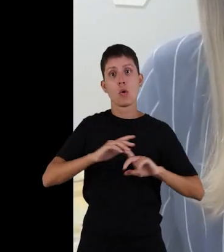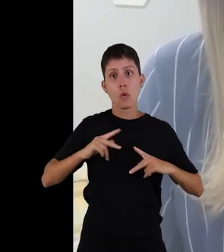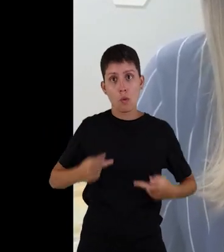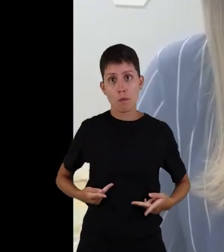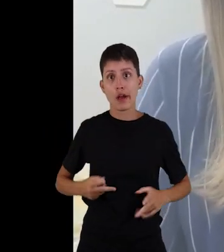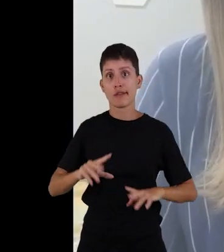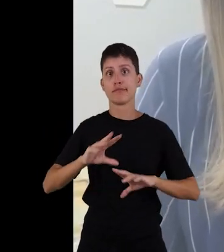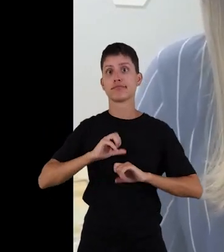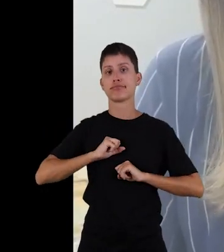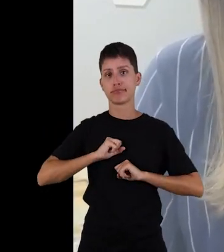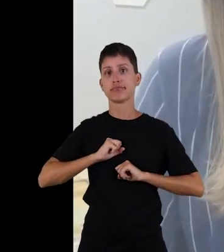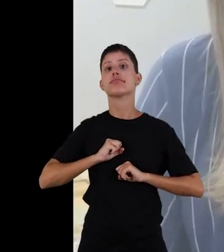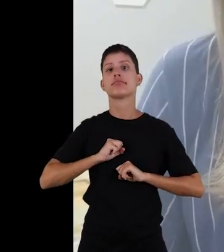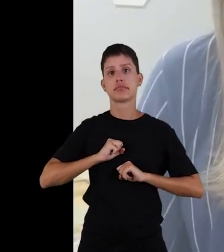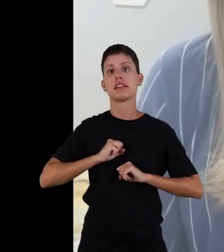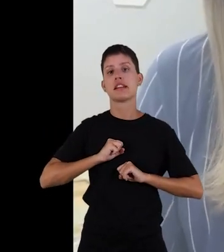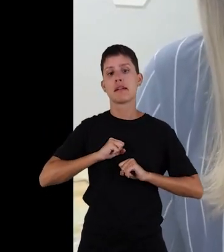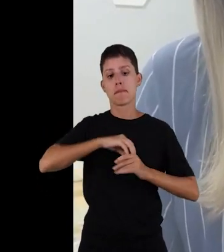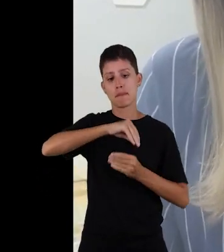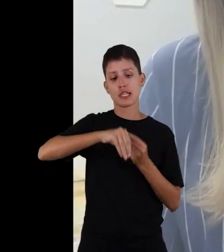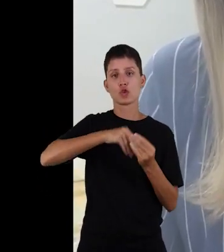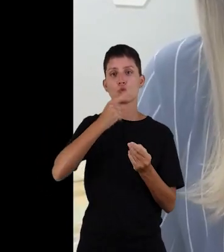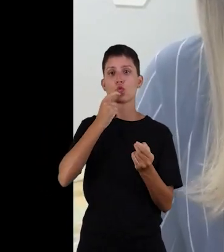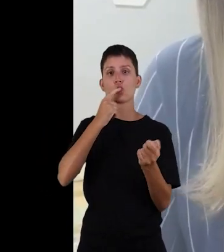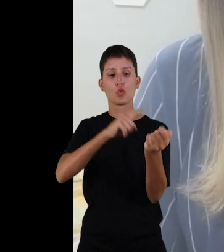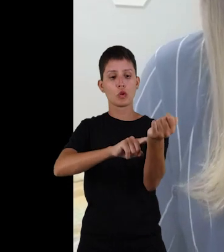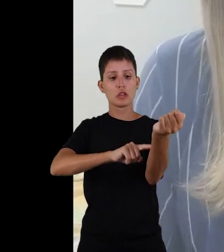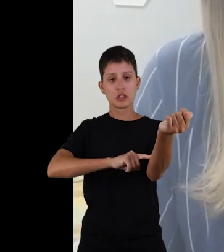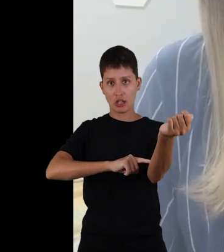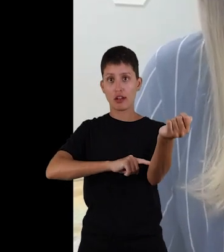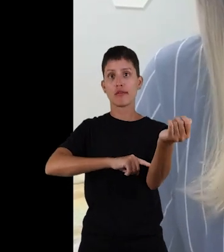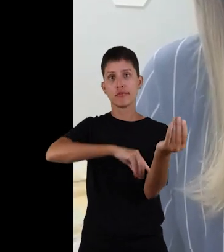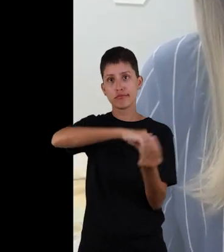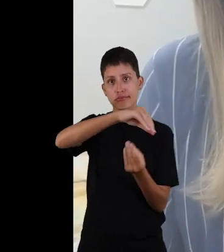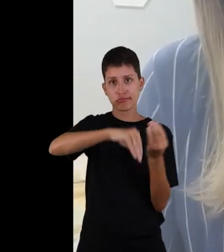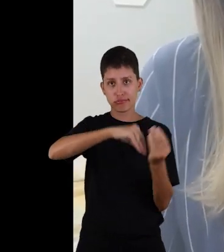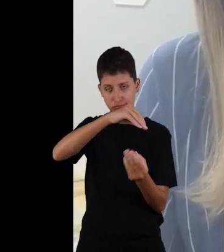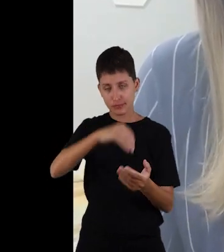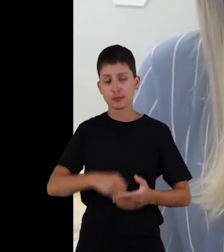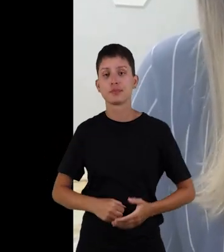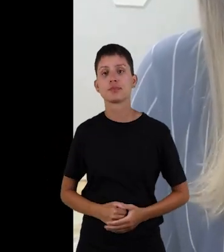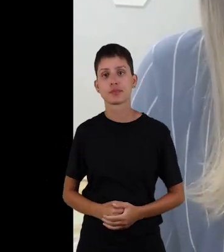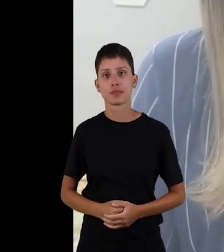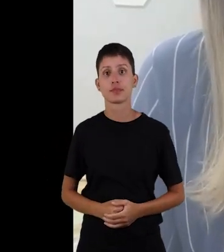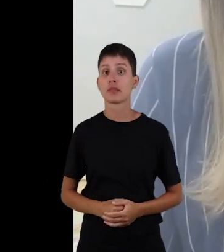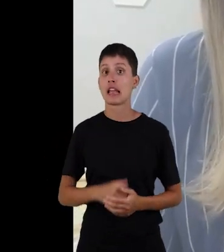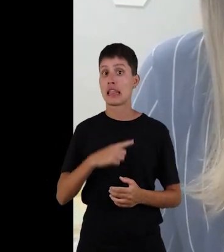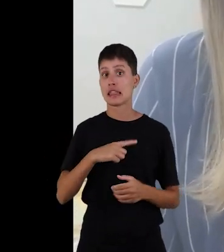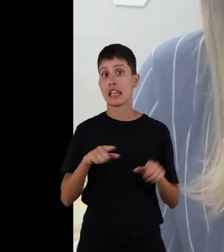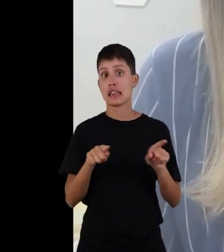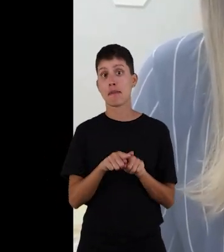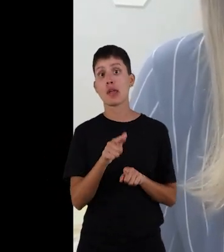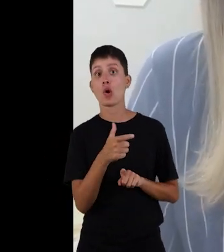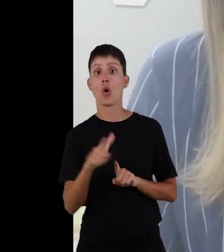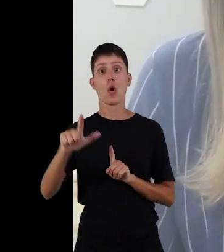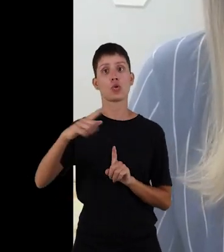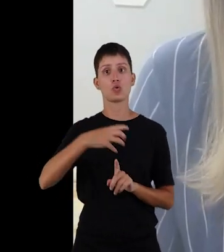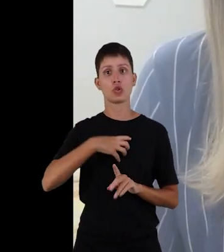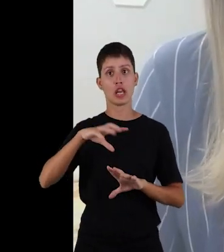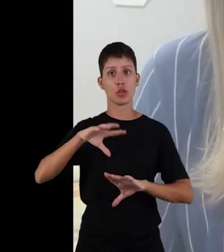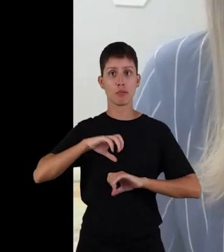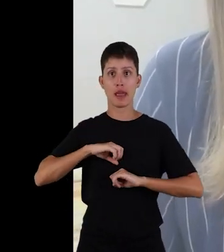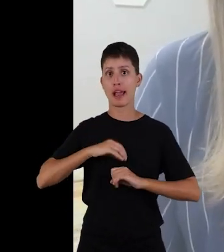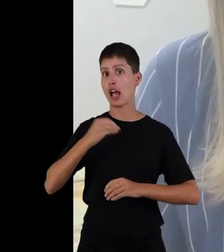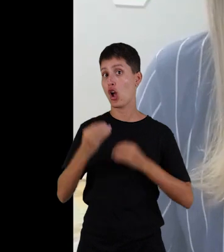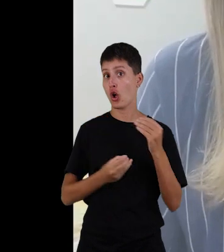hospedeiro. No caso, esses tripomastigotas vão para a corrente sanguínea e dessa forma infectam o hospedeiro. Há também outros tipos de